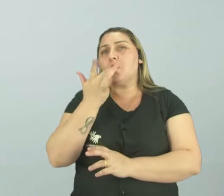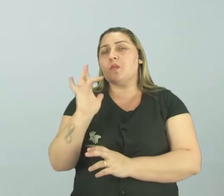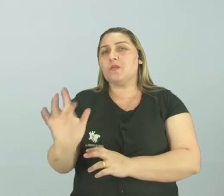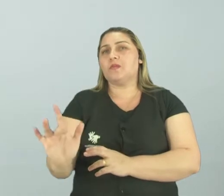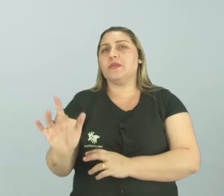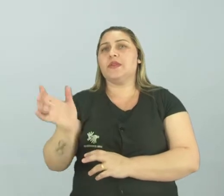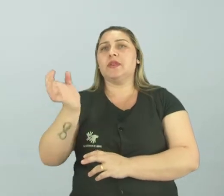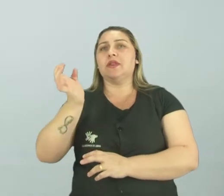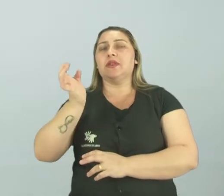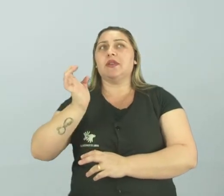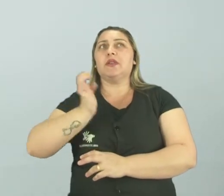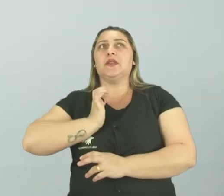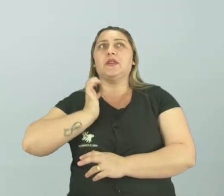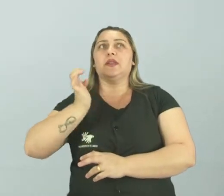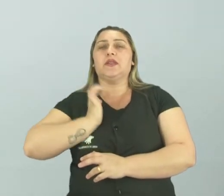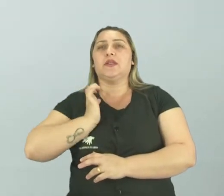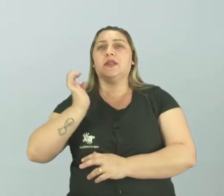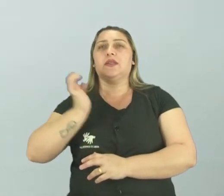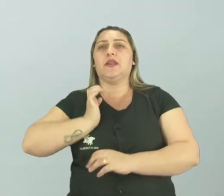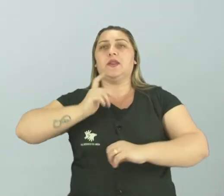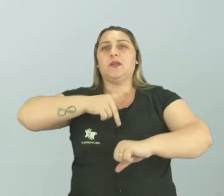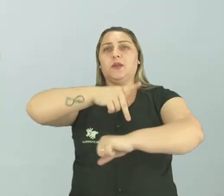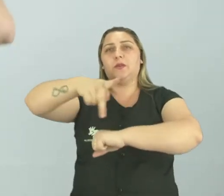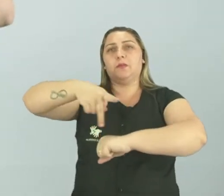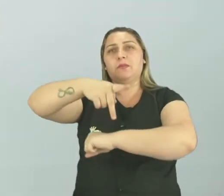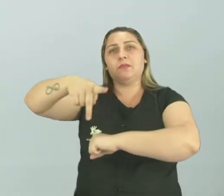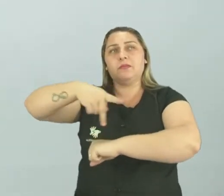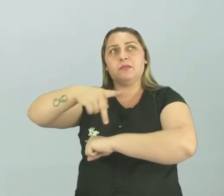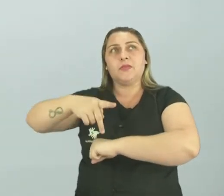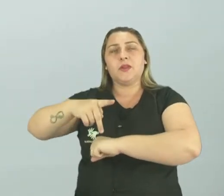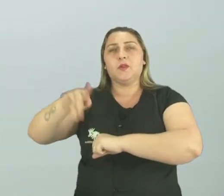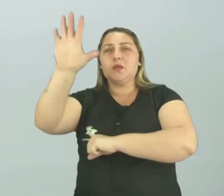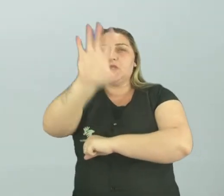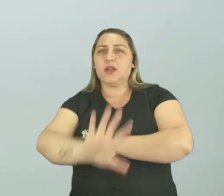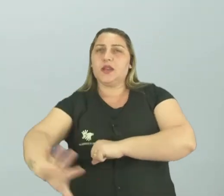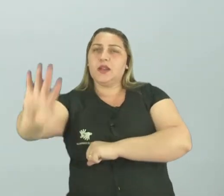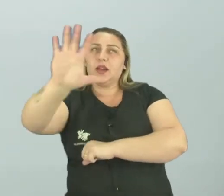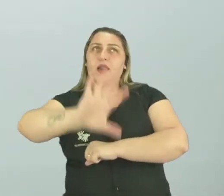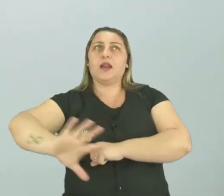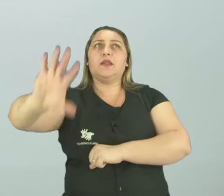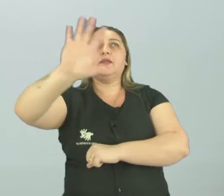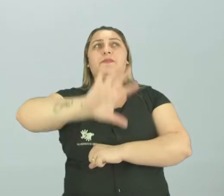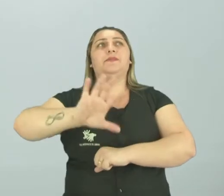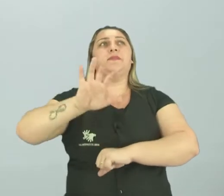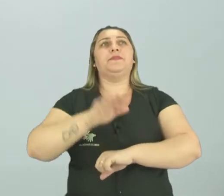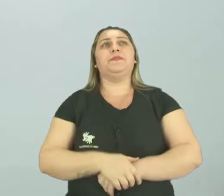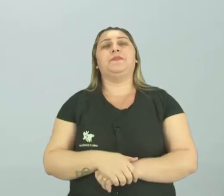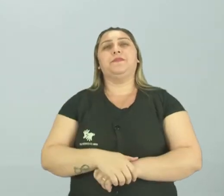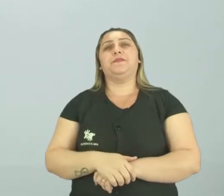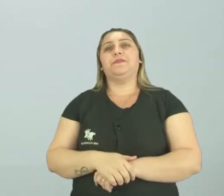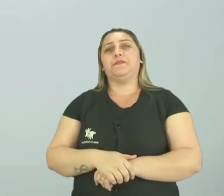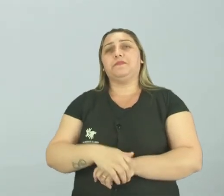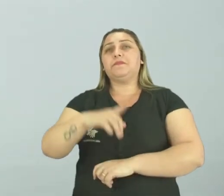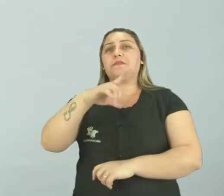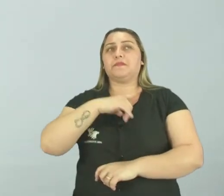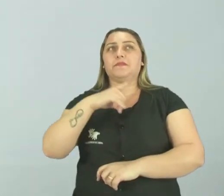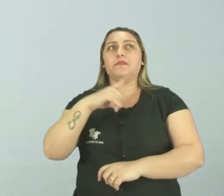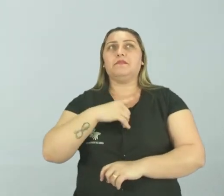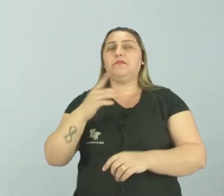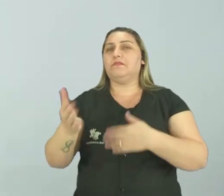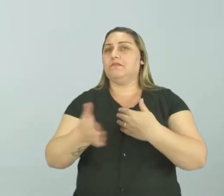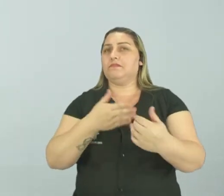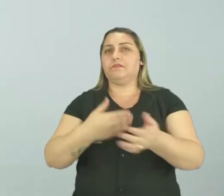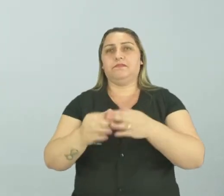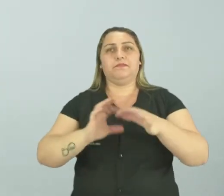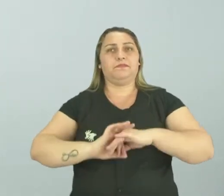Simbolizando as riquezas do país. Riquezas em geral, né? No caso aí, está simbolizando todas as riquezas. Nós temos bastante riquezas, independente